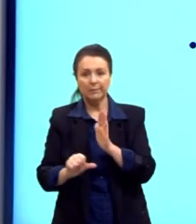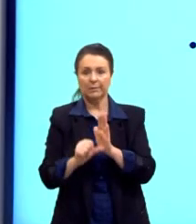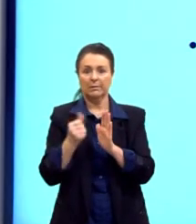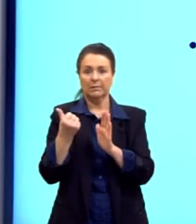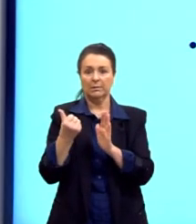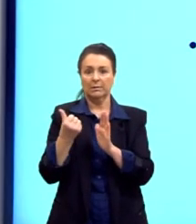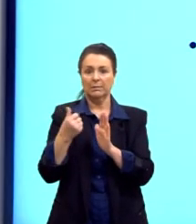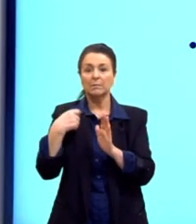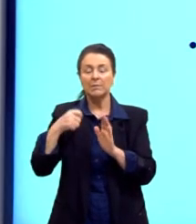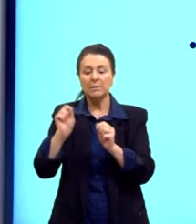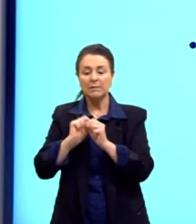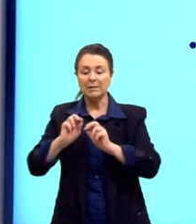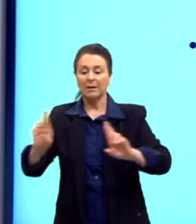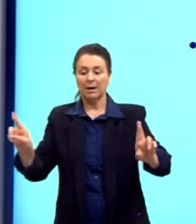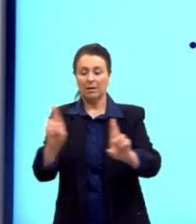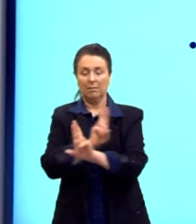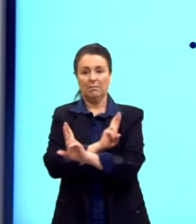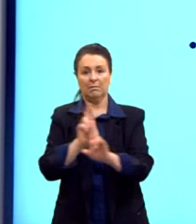esta relação.